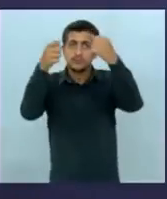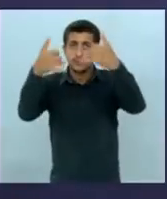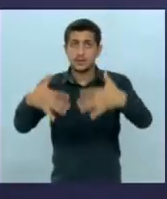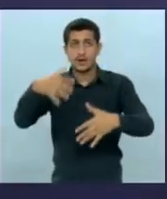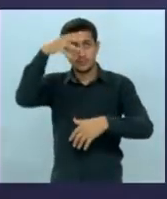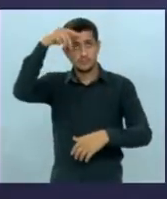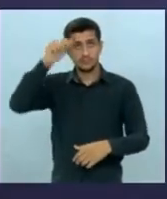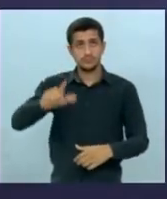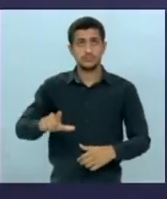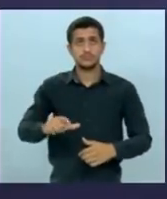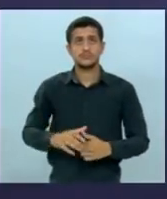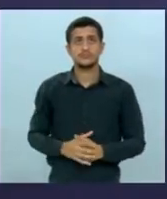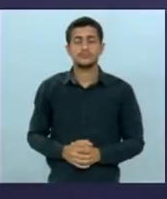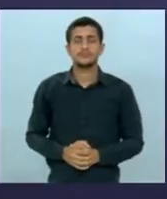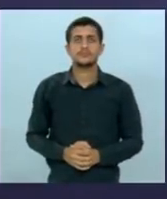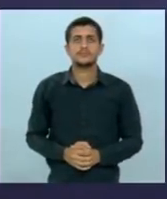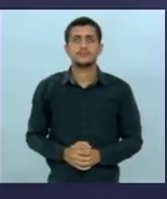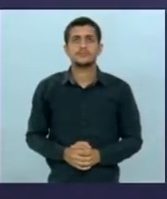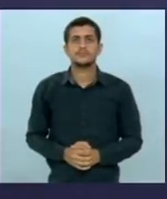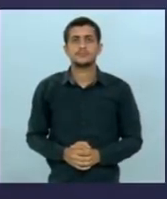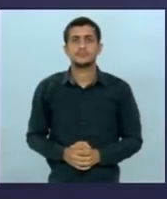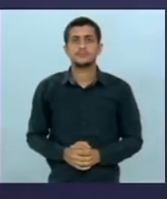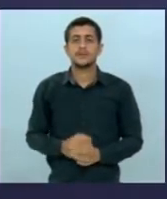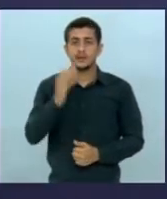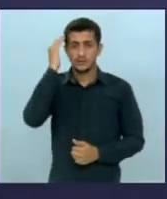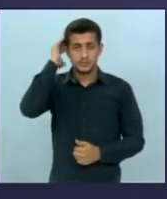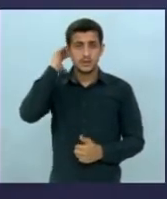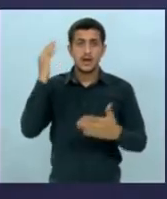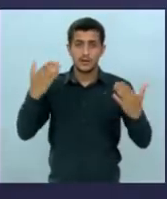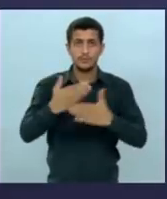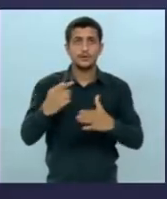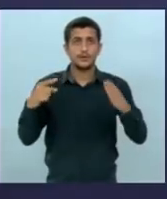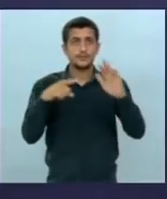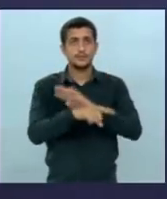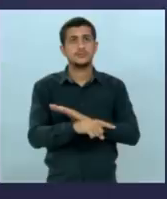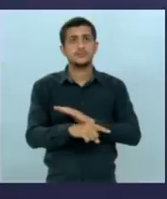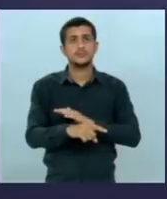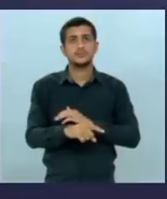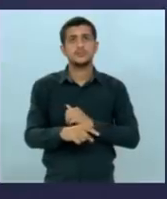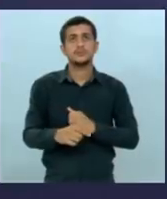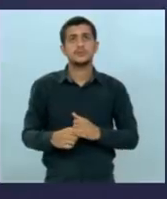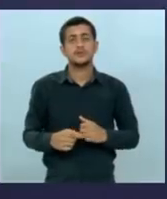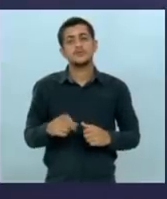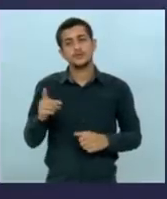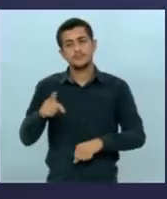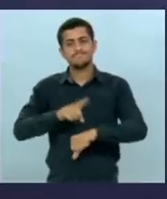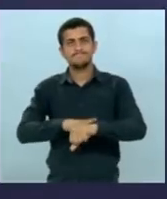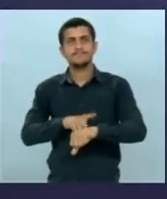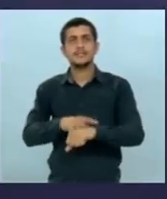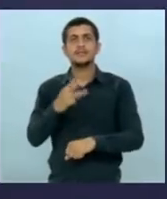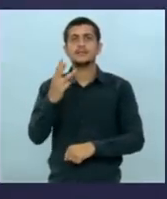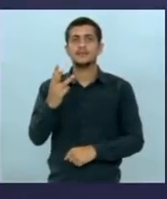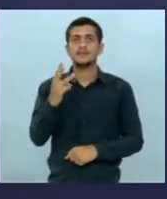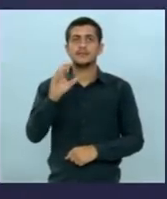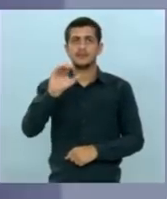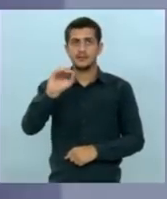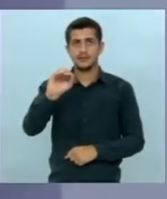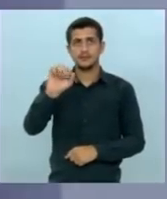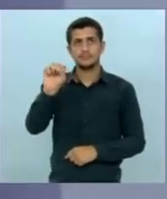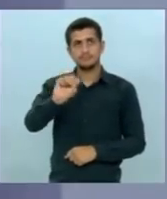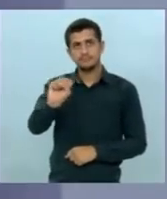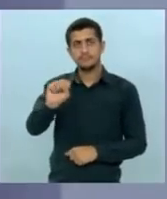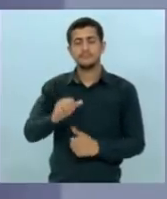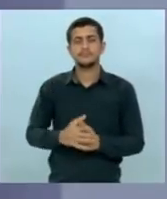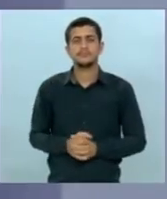do Sul bom candidato Reinaldo Azambuja quem faz a pergunta neste momento o senhor tem 30 segundos a partir de agora